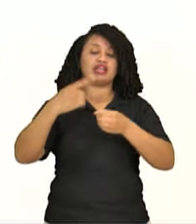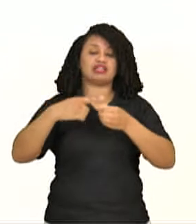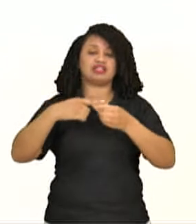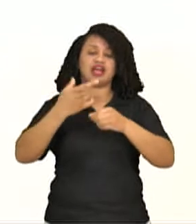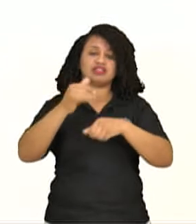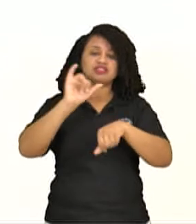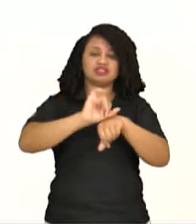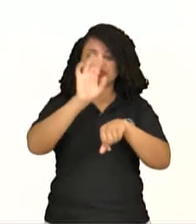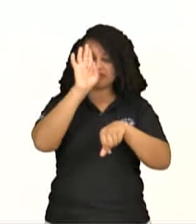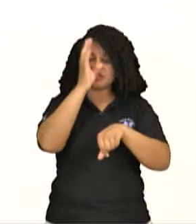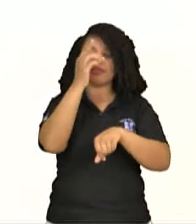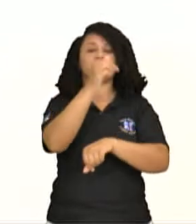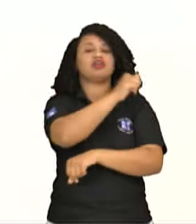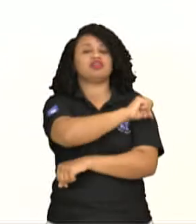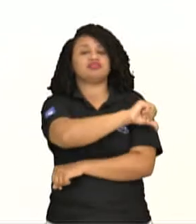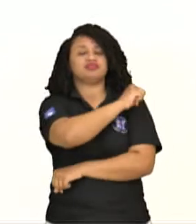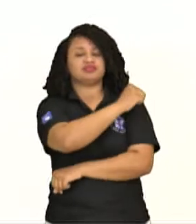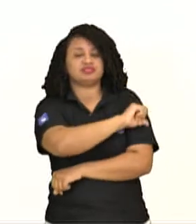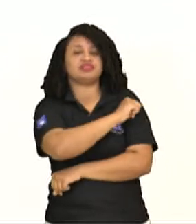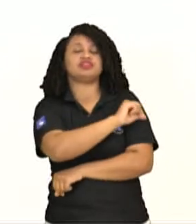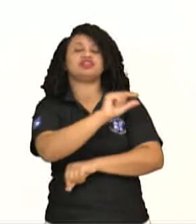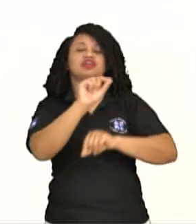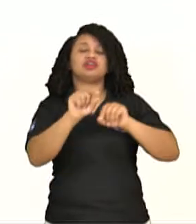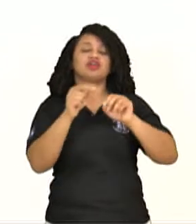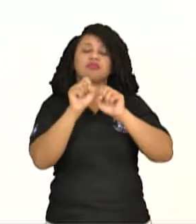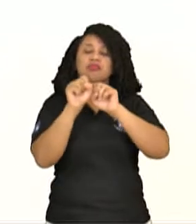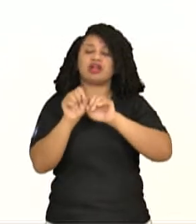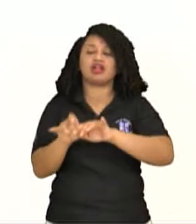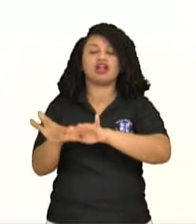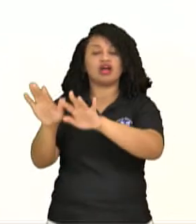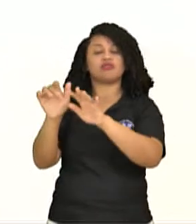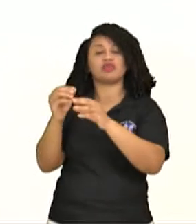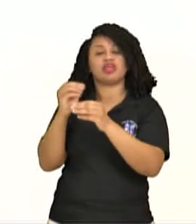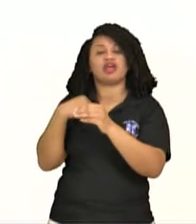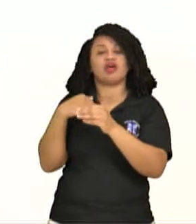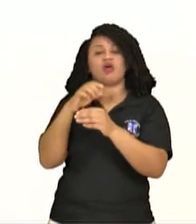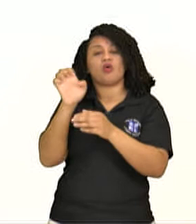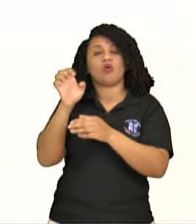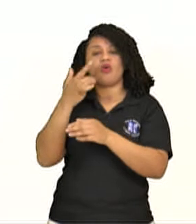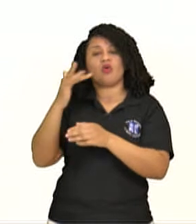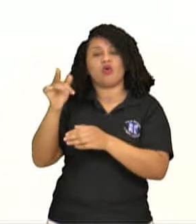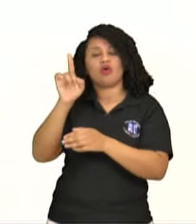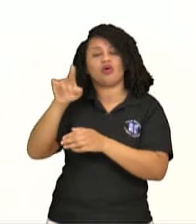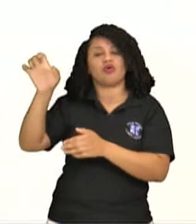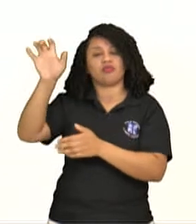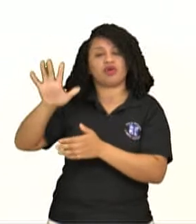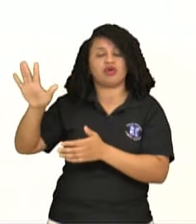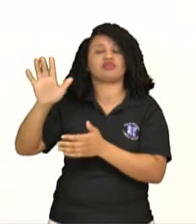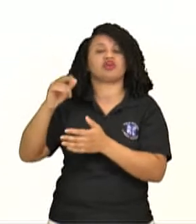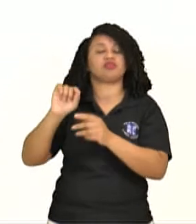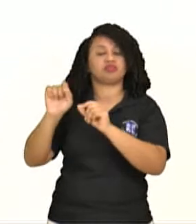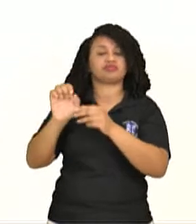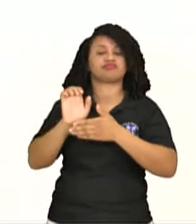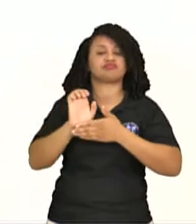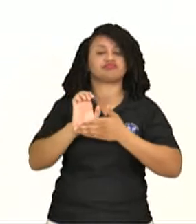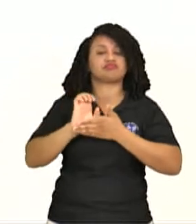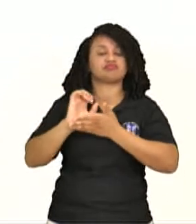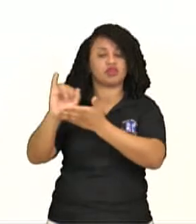1752, ela vai parar no Rio de Janeiro para escoar esse ouro para a Europa, né, então ela vai ter uma vertente... e a